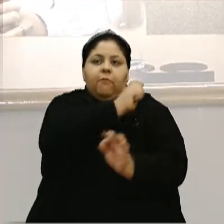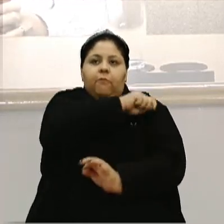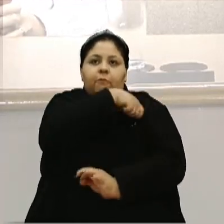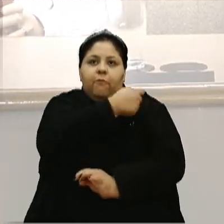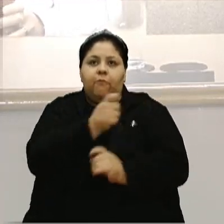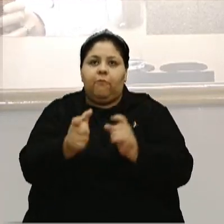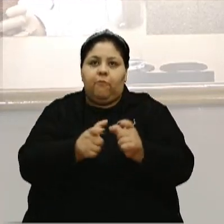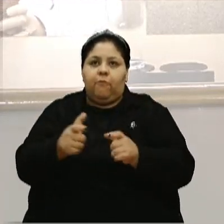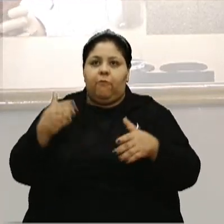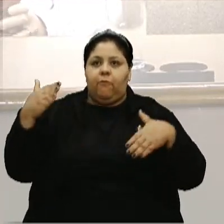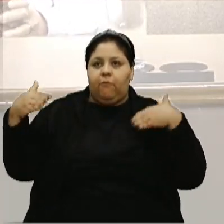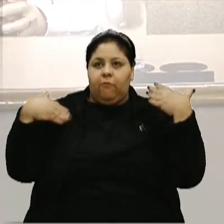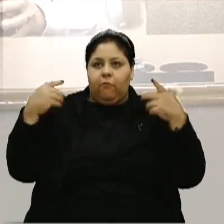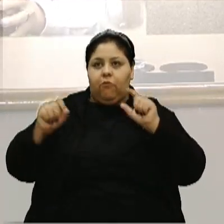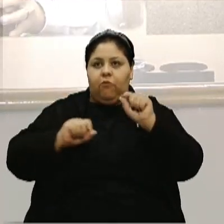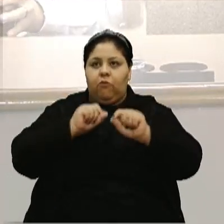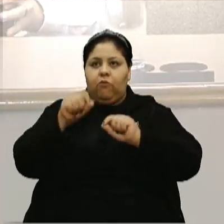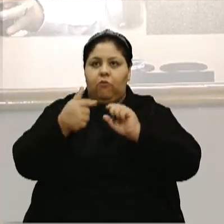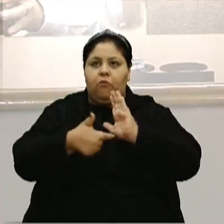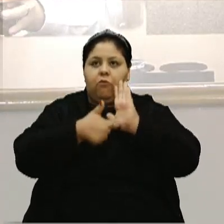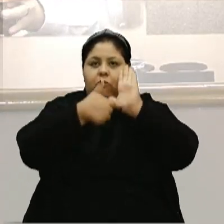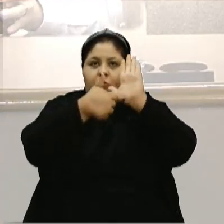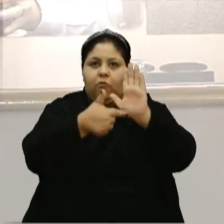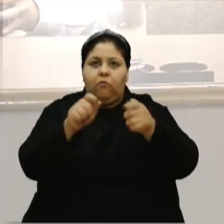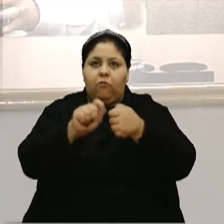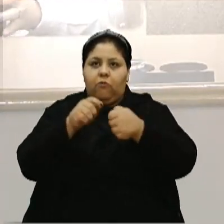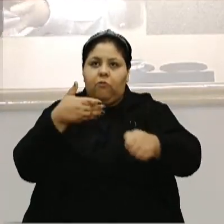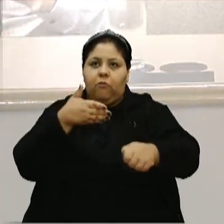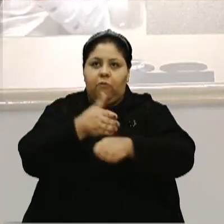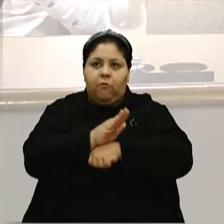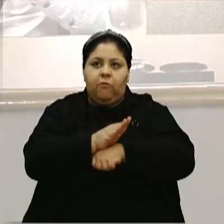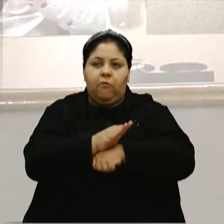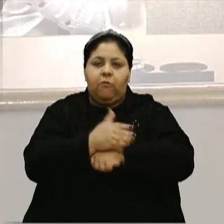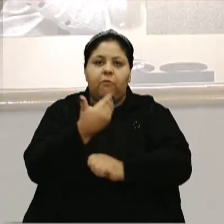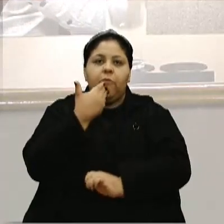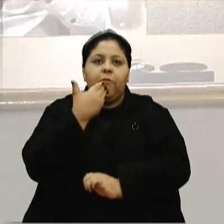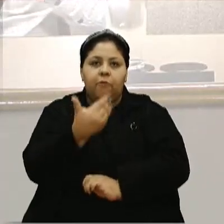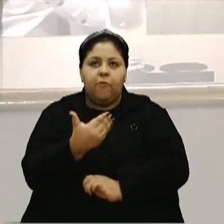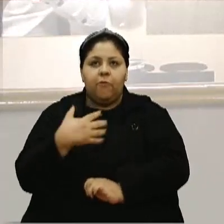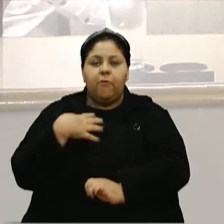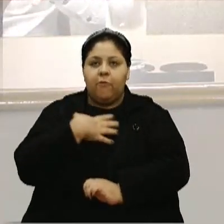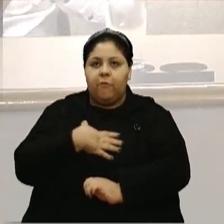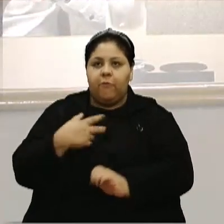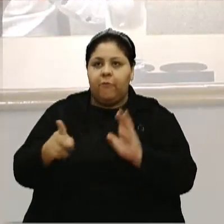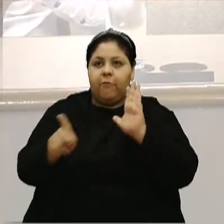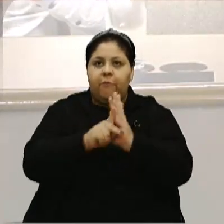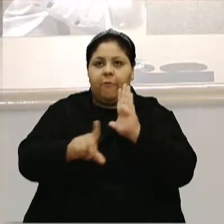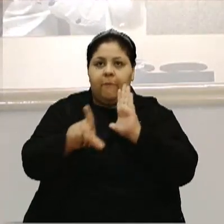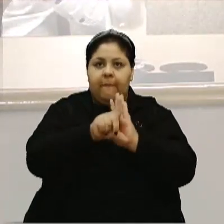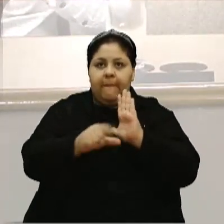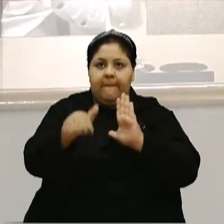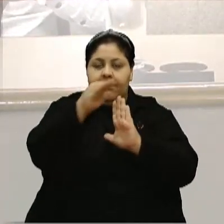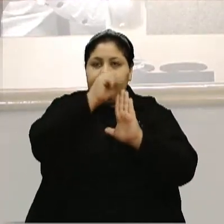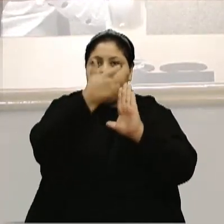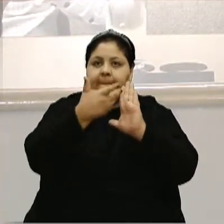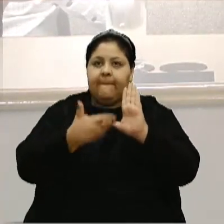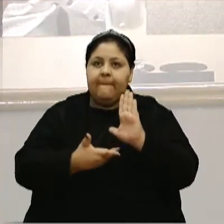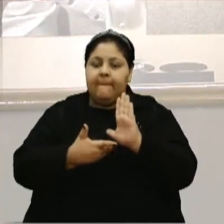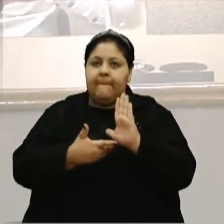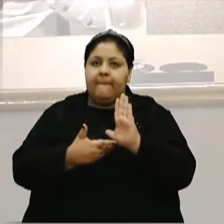Orçamentário e Turismo, conforme é parecer que integra o presente, essa manifestou-se no sentido de que o projeto de lei alcança